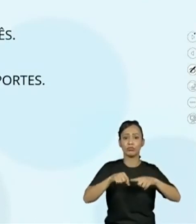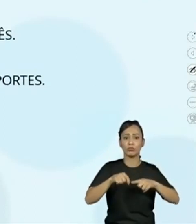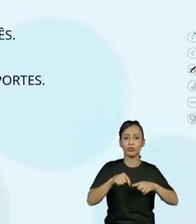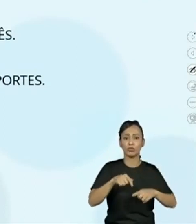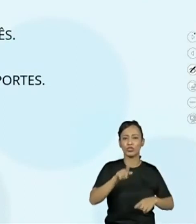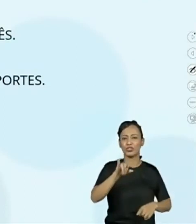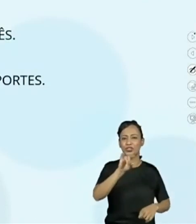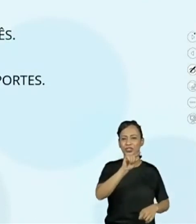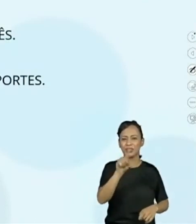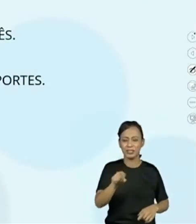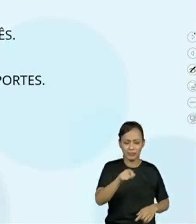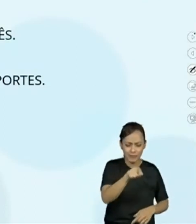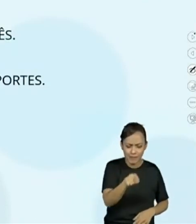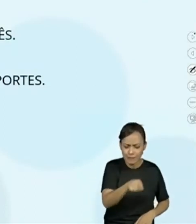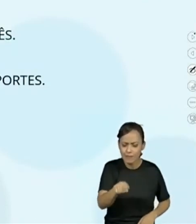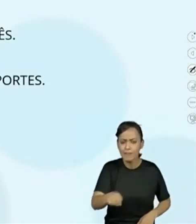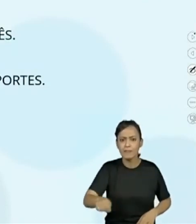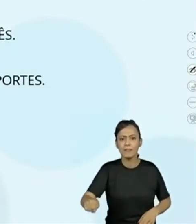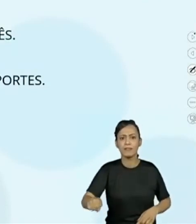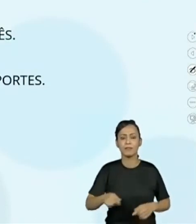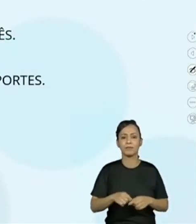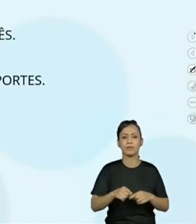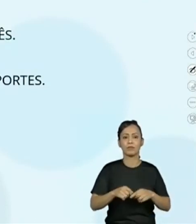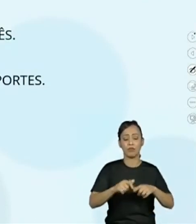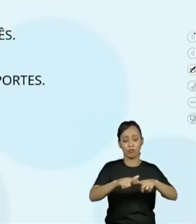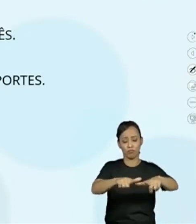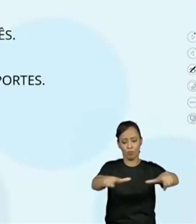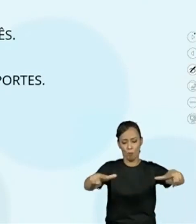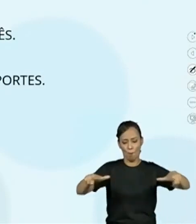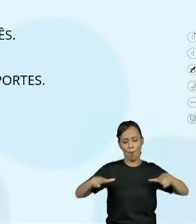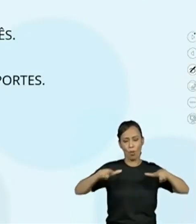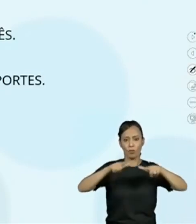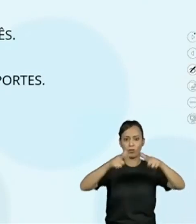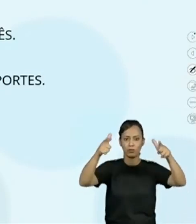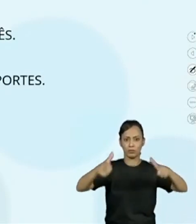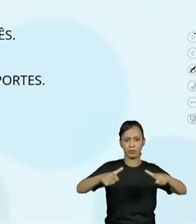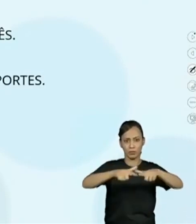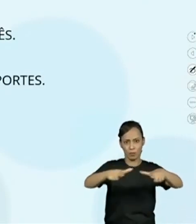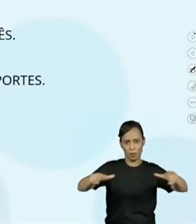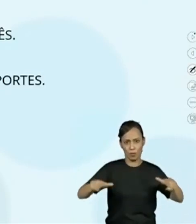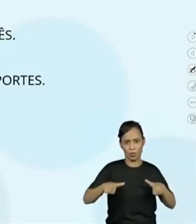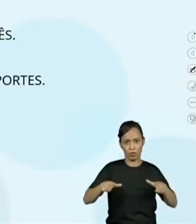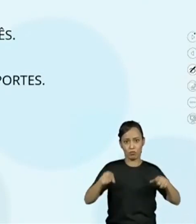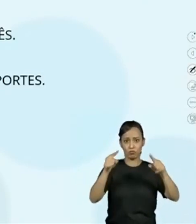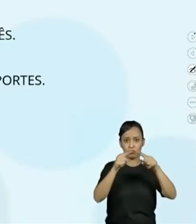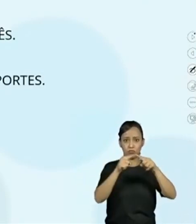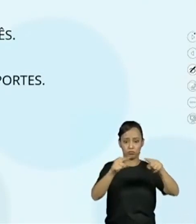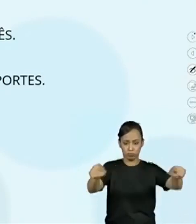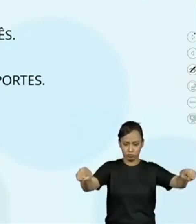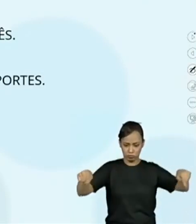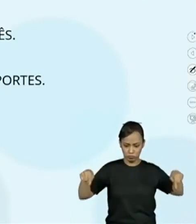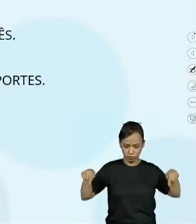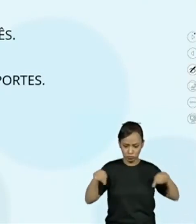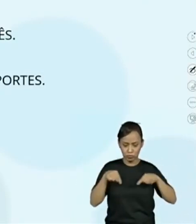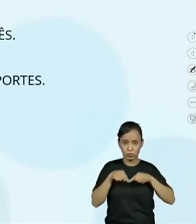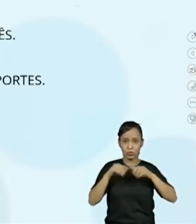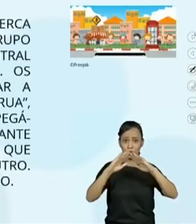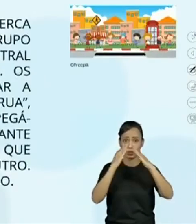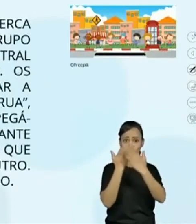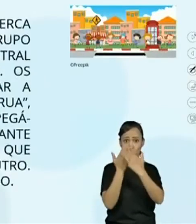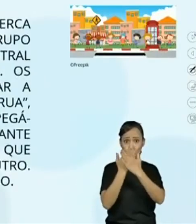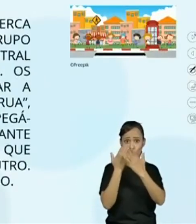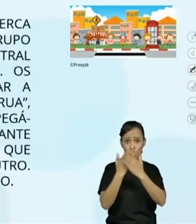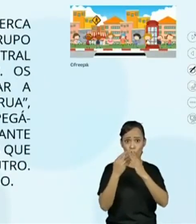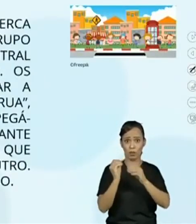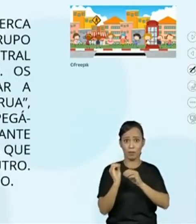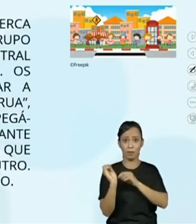Local, área livre, pátio ou quadra de esportes. Professora Kelly, eu vou precisar da sua